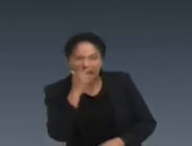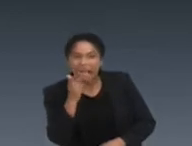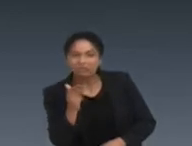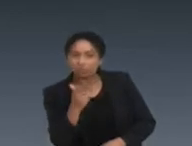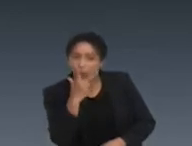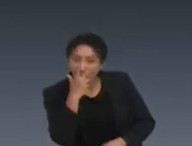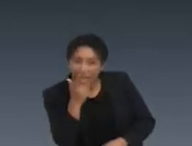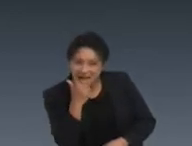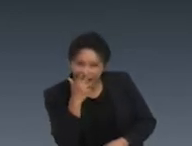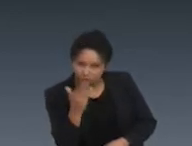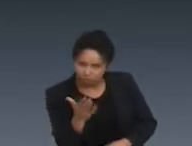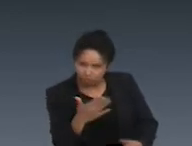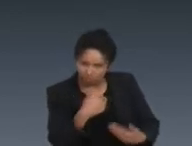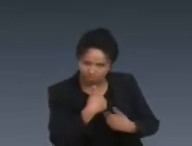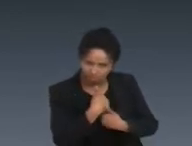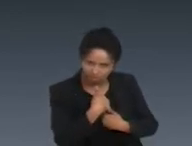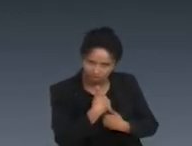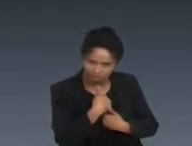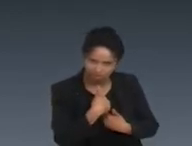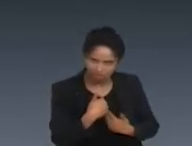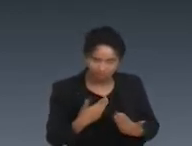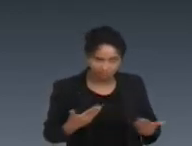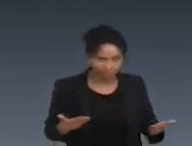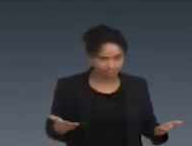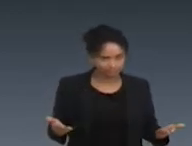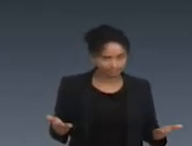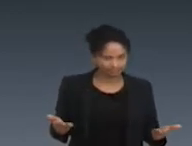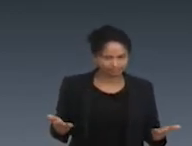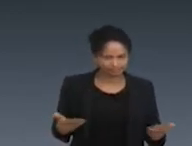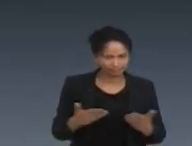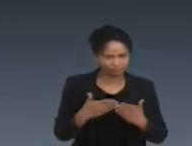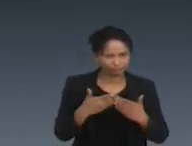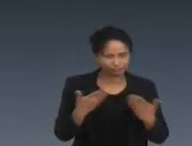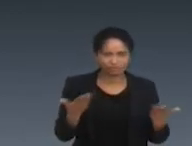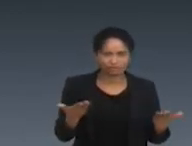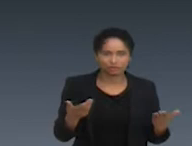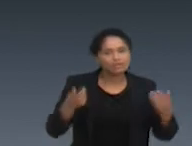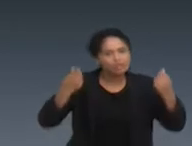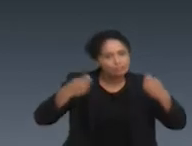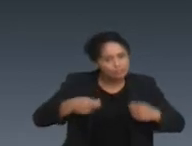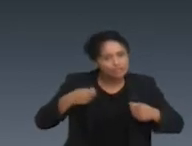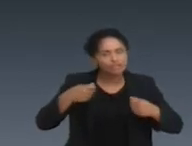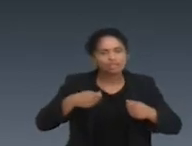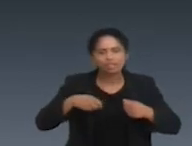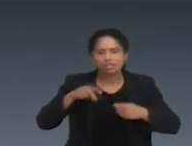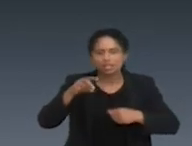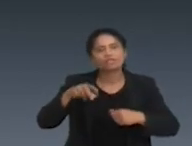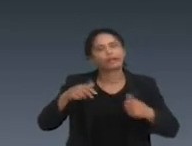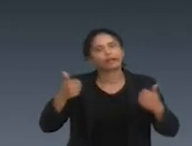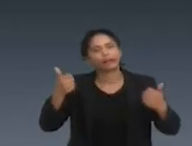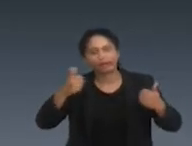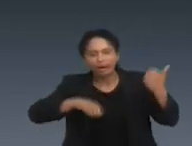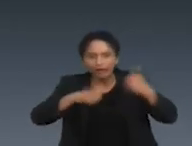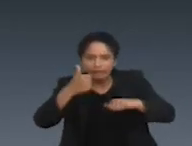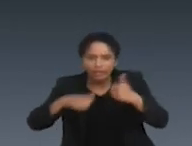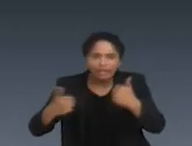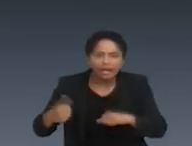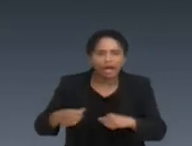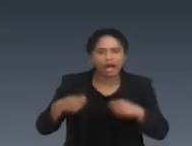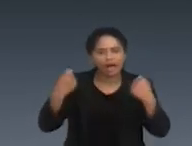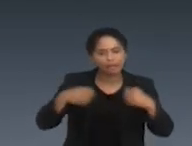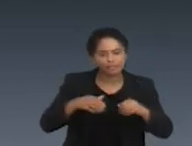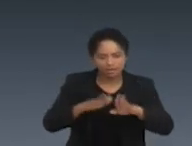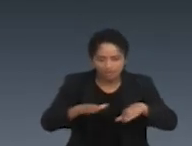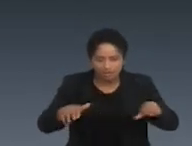ele tem que ser sério. mas a partir do momento em que a gente está observando essa criança, aí a importância, inclusive, da equipe multidão no